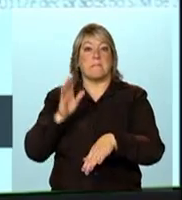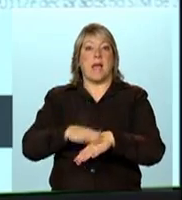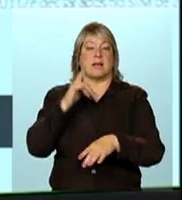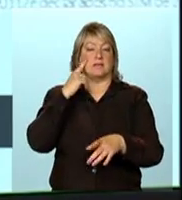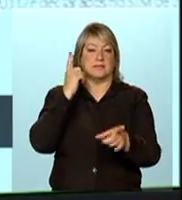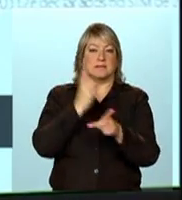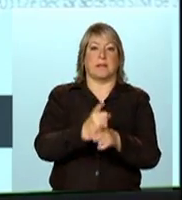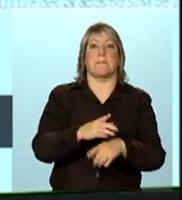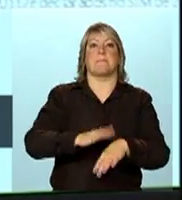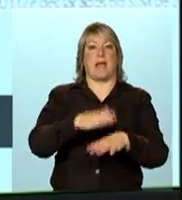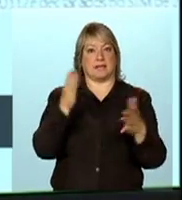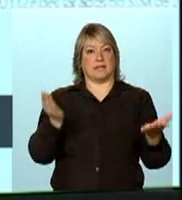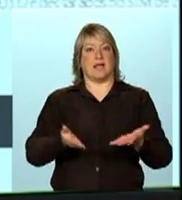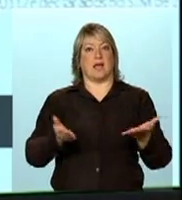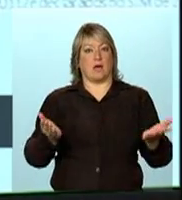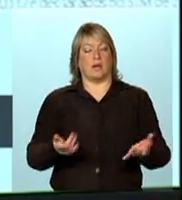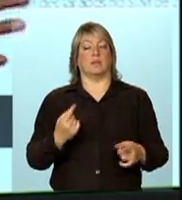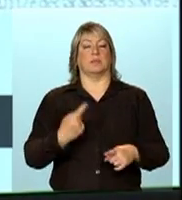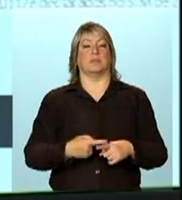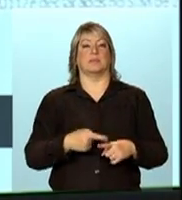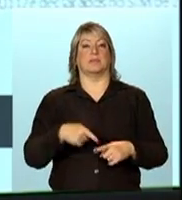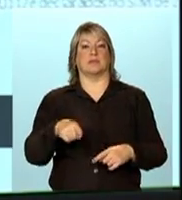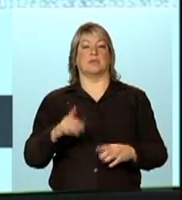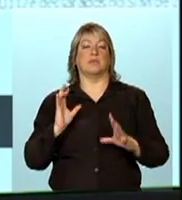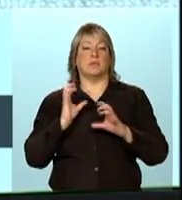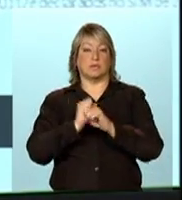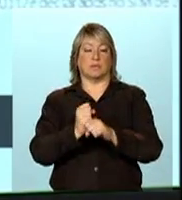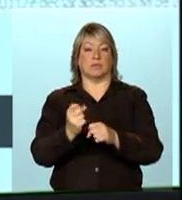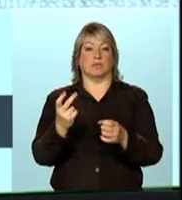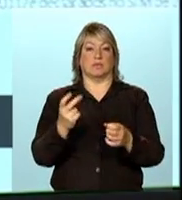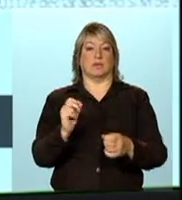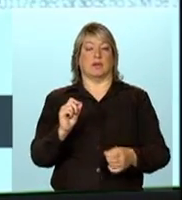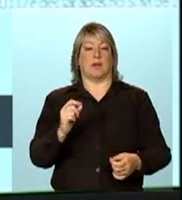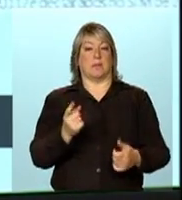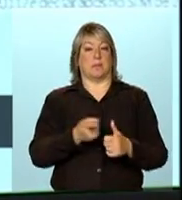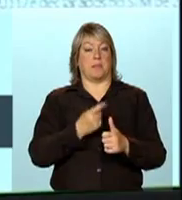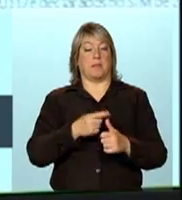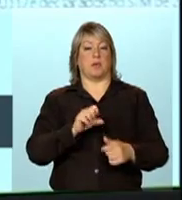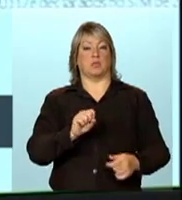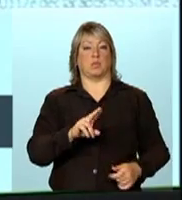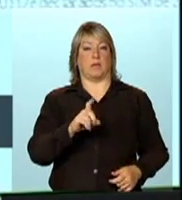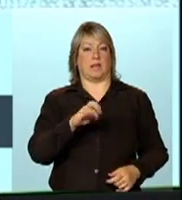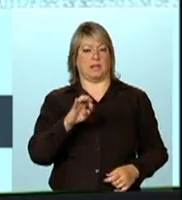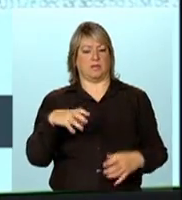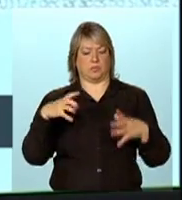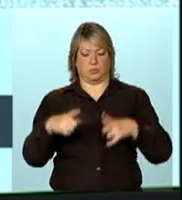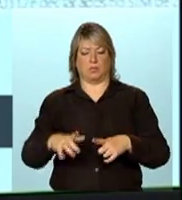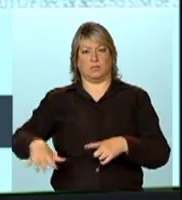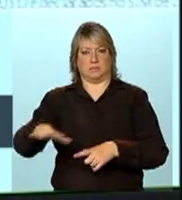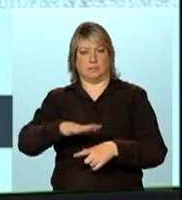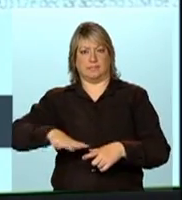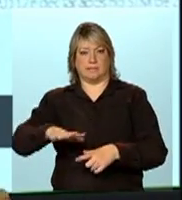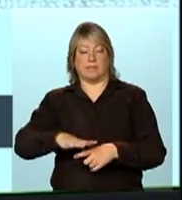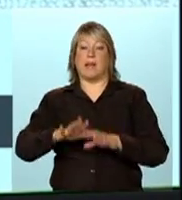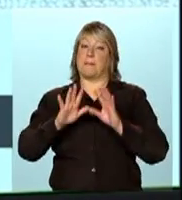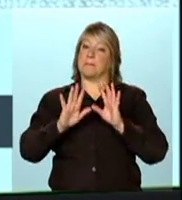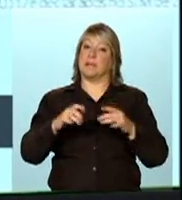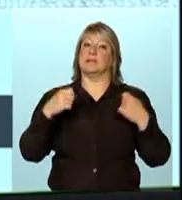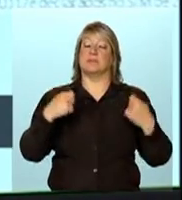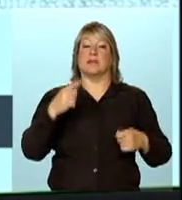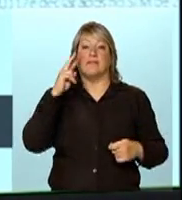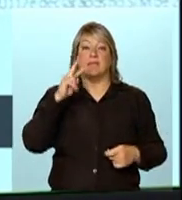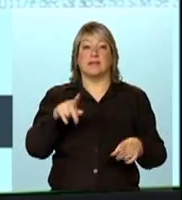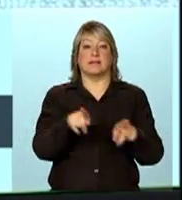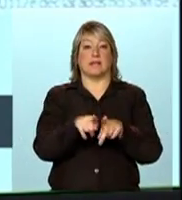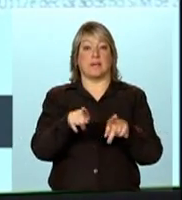o próprio percurso da epidemia foi primeiro pelo Sudeste, consolidou mais no Sudeste, mas tem que chamar atenção para que